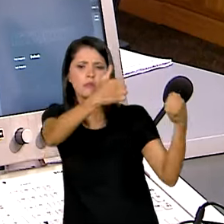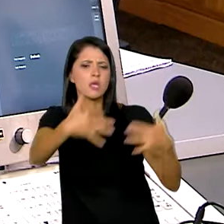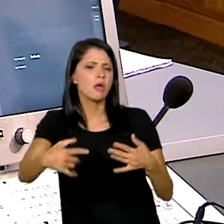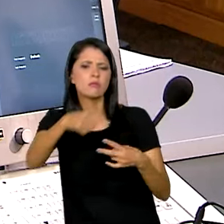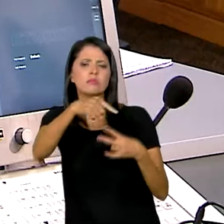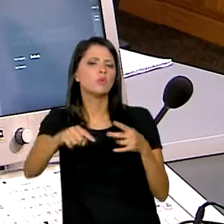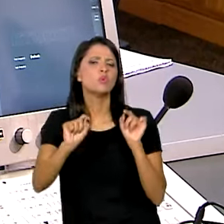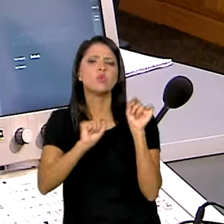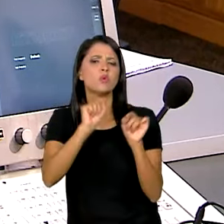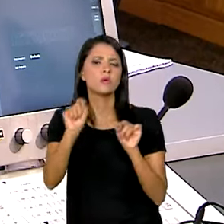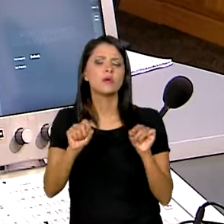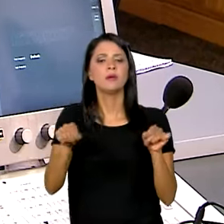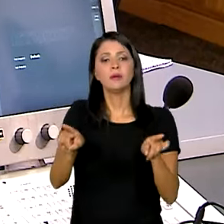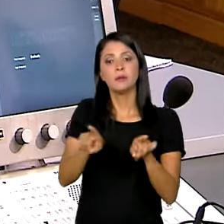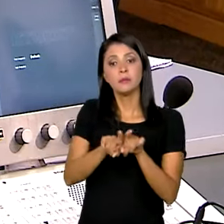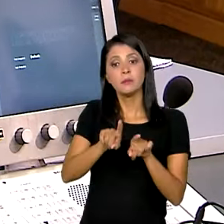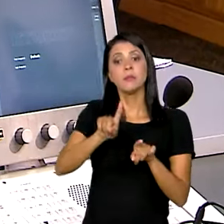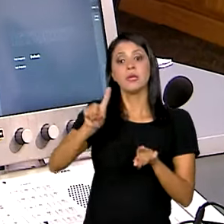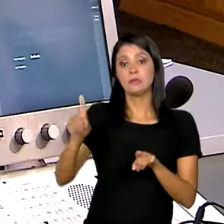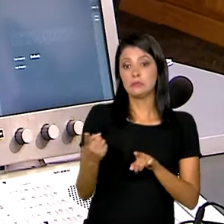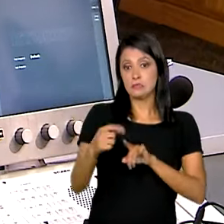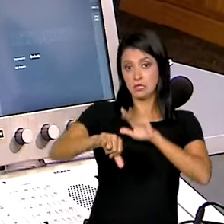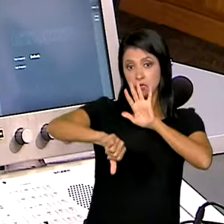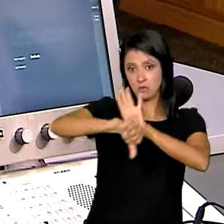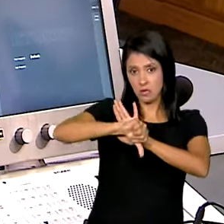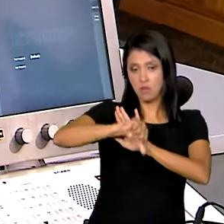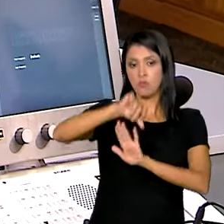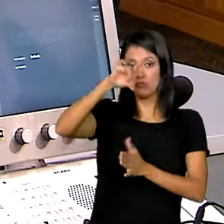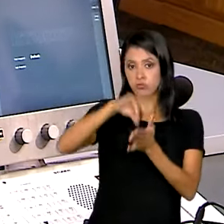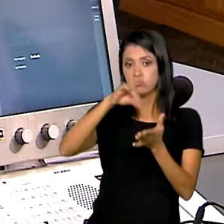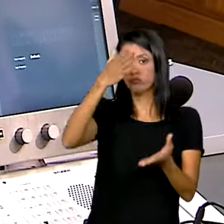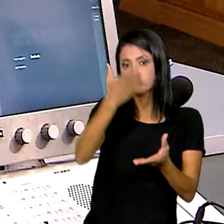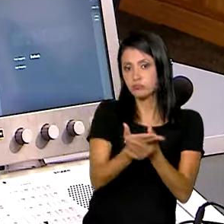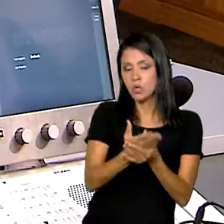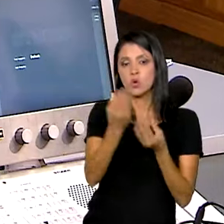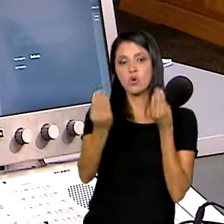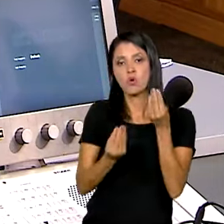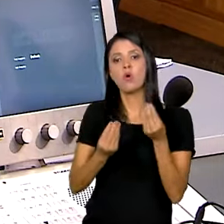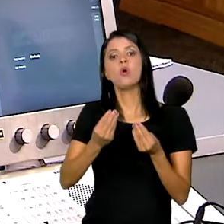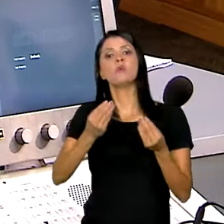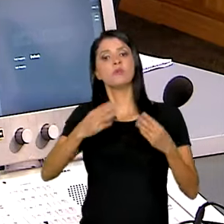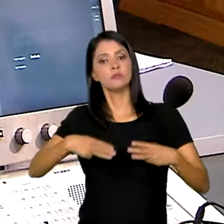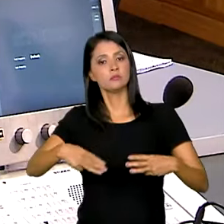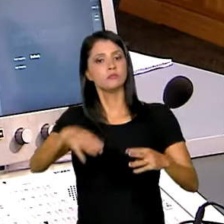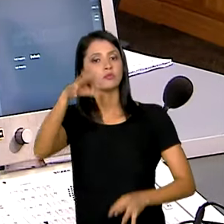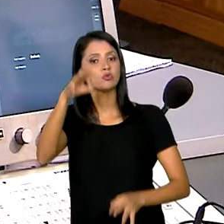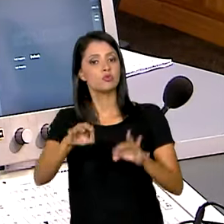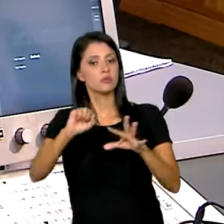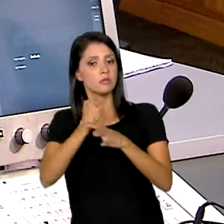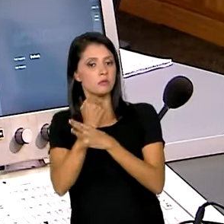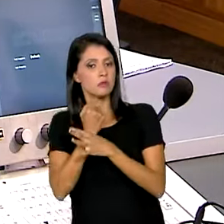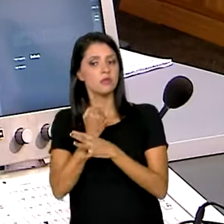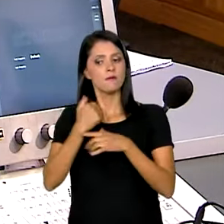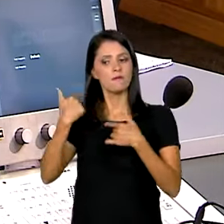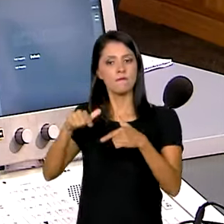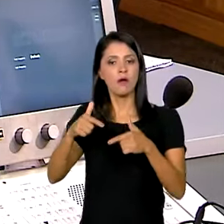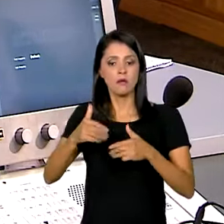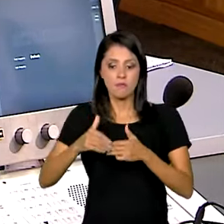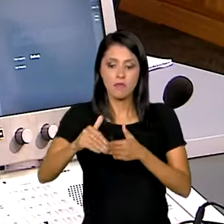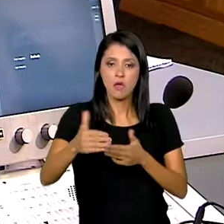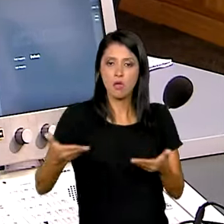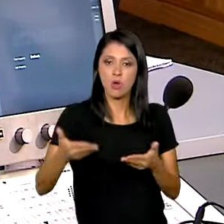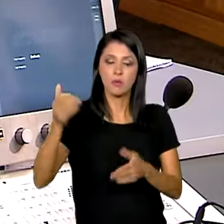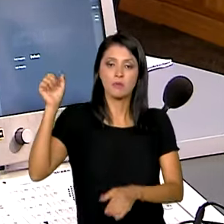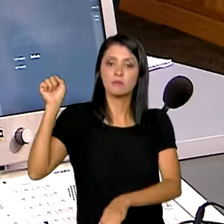que são essas práticas e, uma vez criminalizadas formalmente, como é que o Ministério da Justiça e Segurança Pública vai atuar a partir de agora para